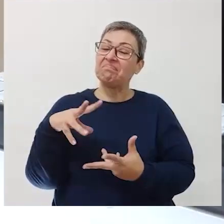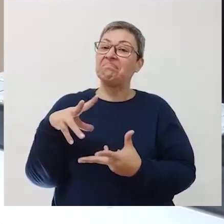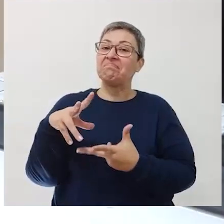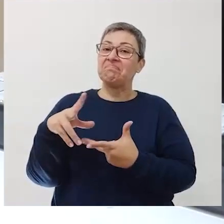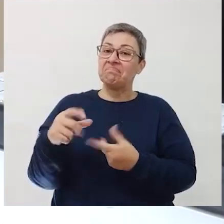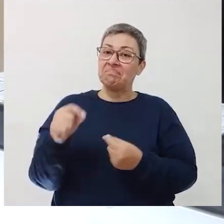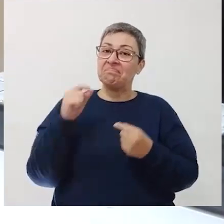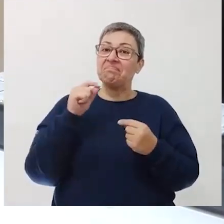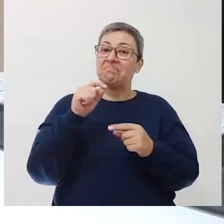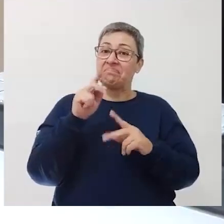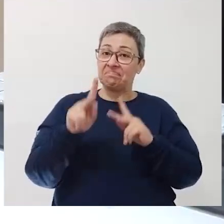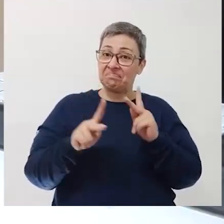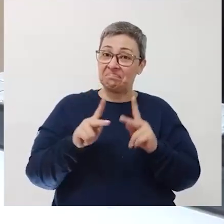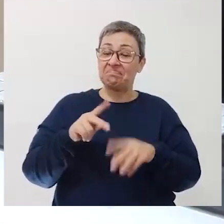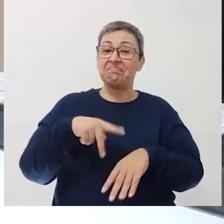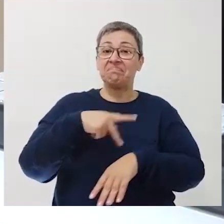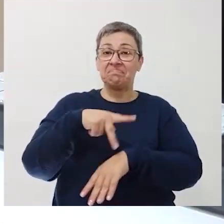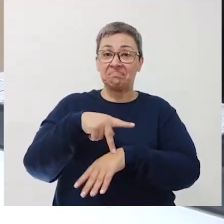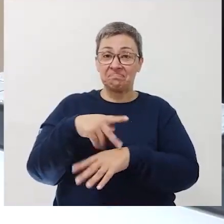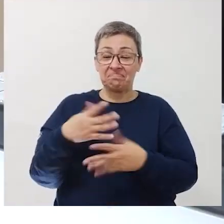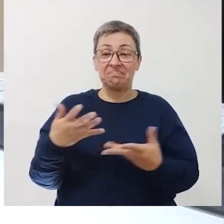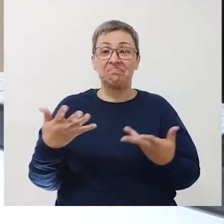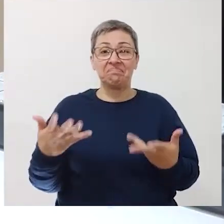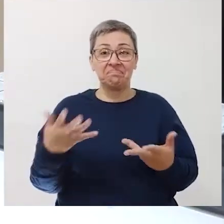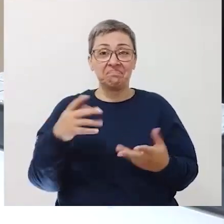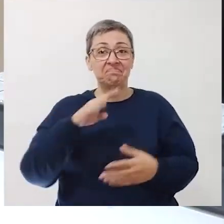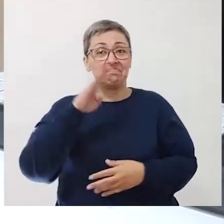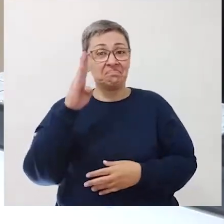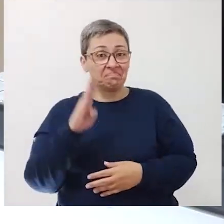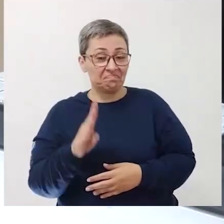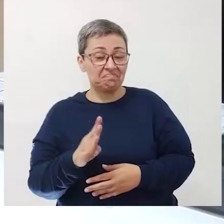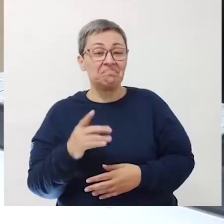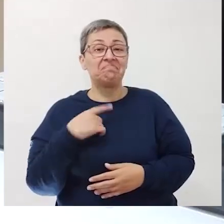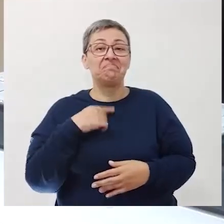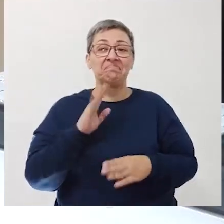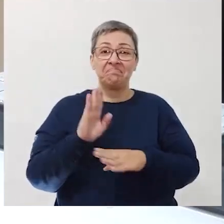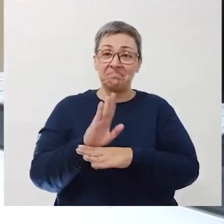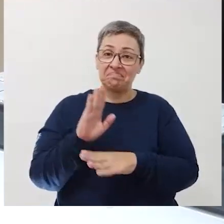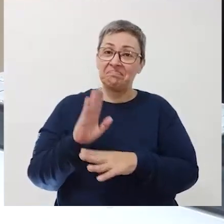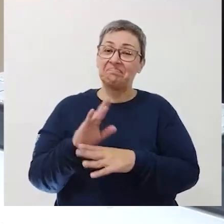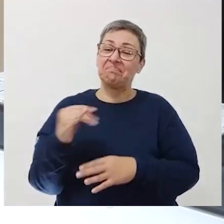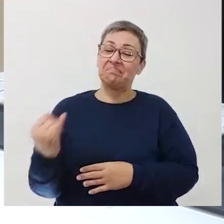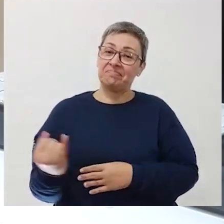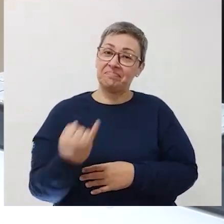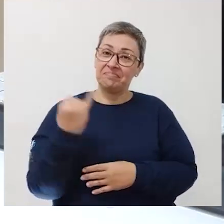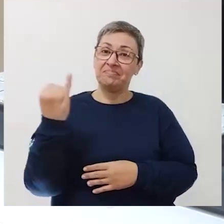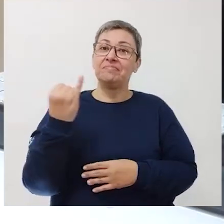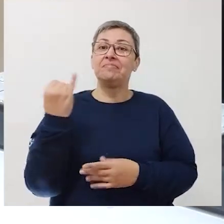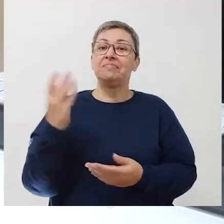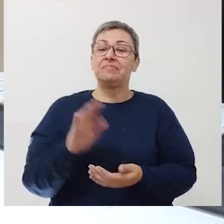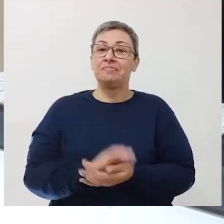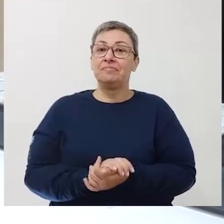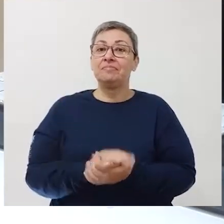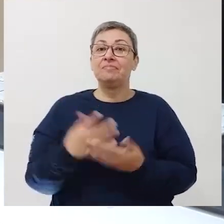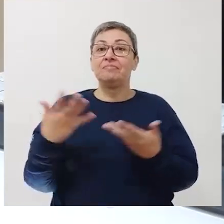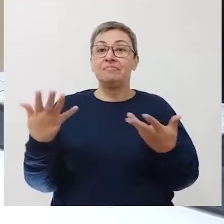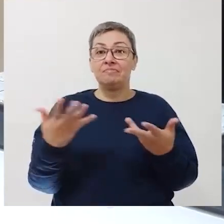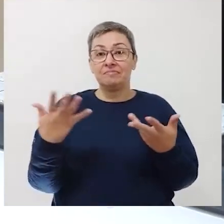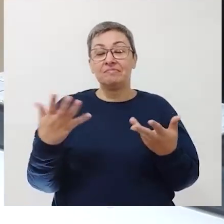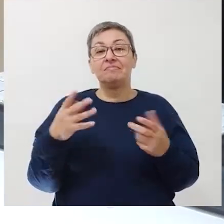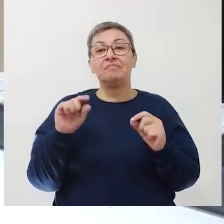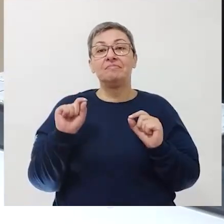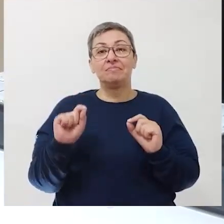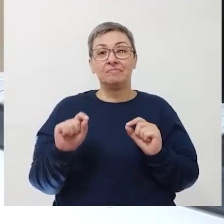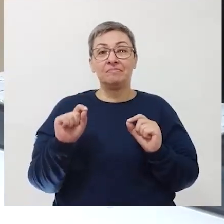ciência do mundo, né, e do seu país, não é mesmo? Um brasileiro, né, gente, contribuindo, isso é muito importante, né,